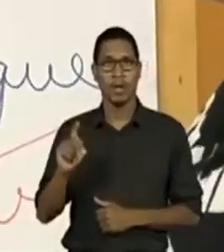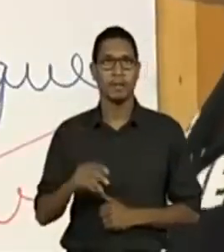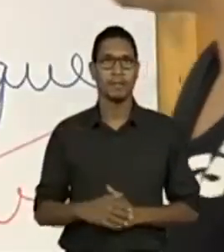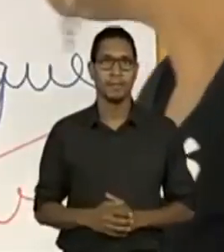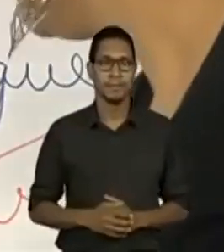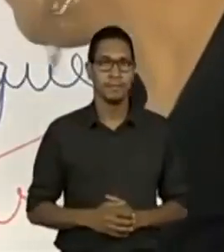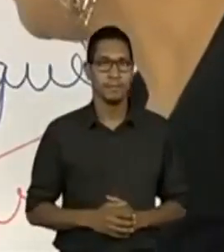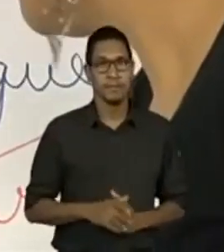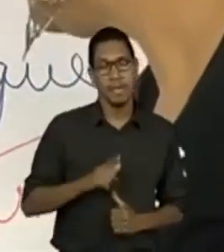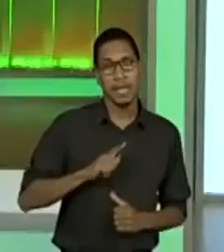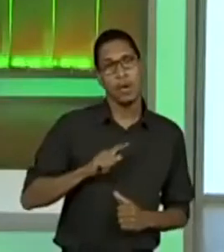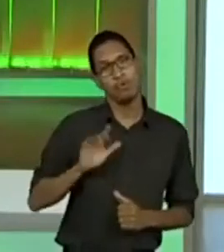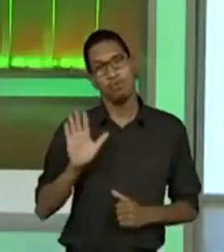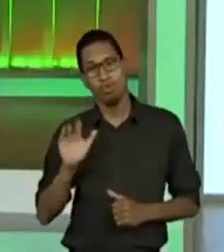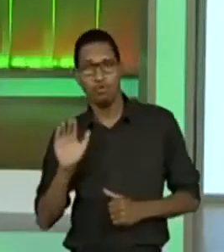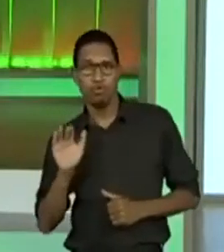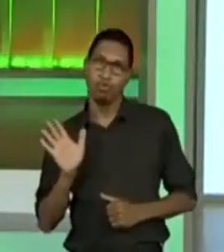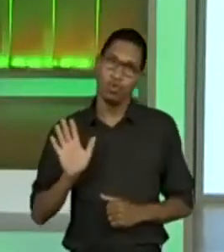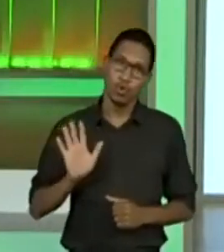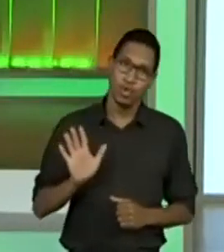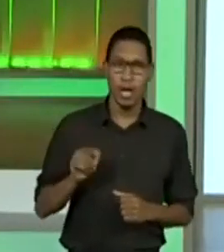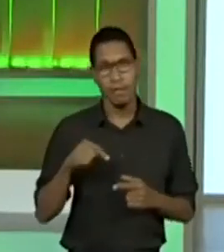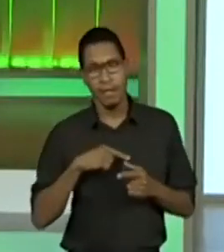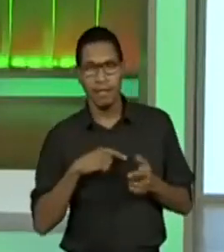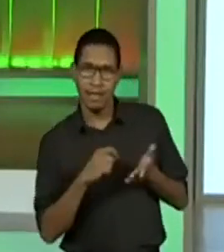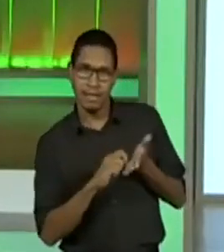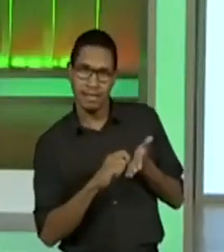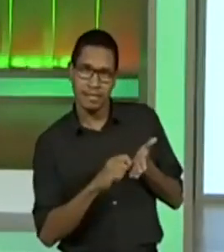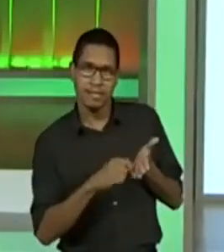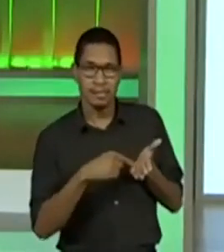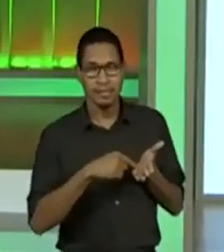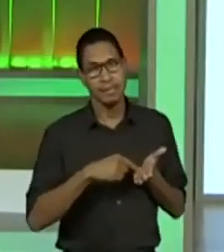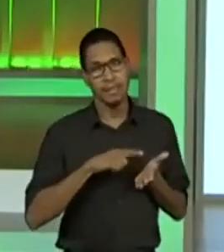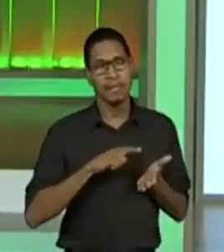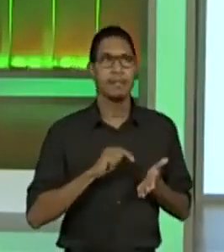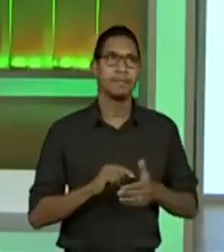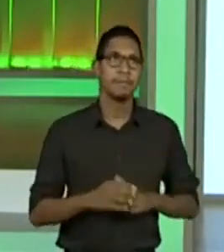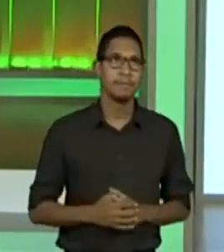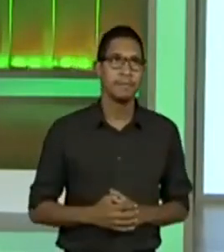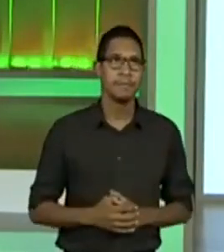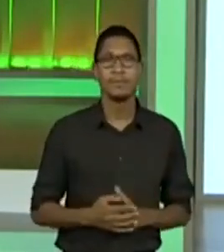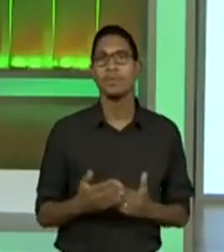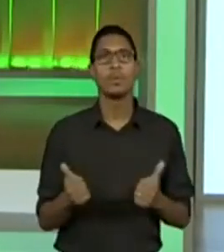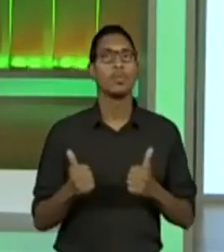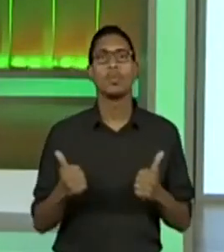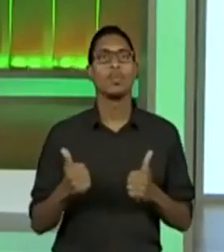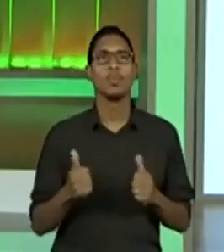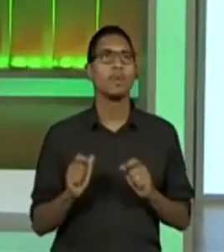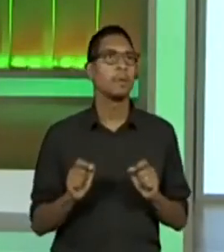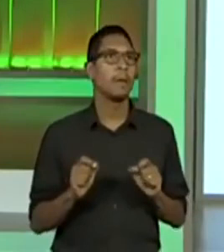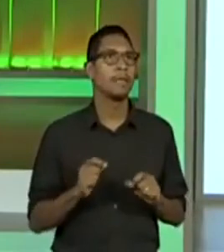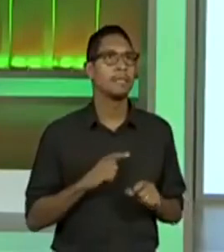a despedida, aqui, nós já temos. E aí, o mais?